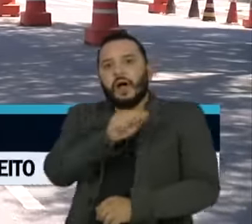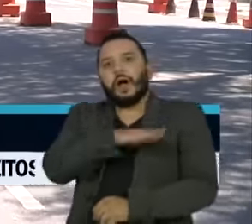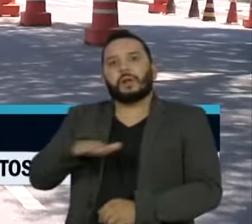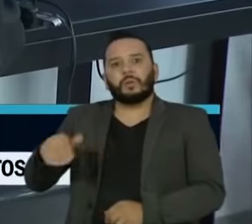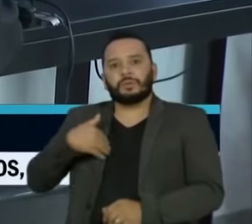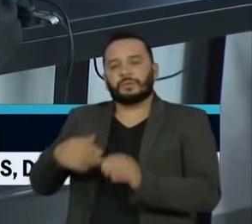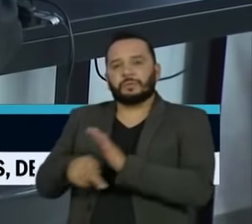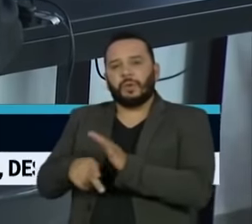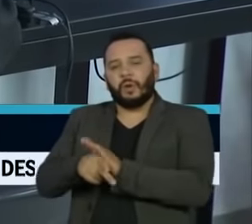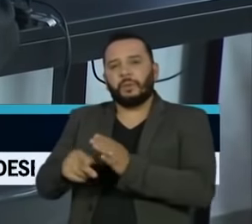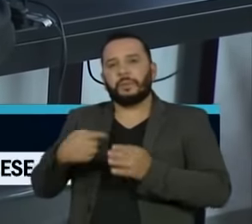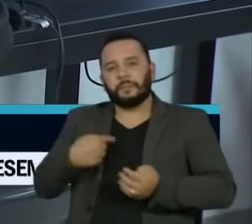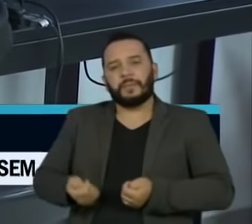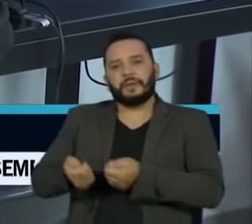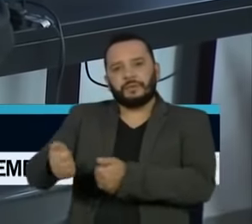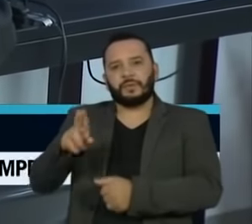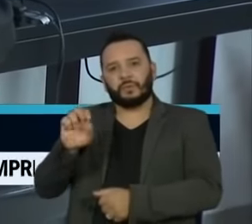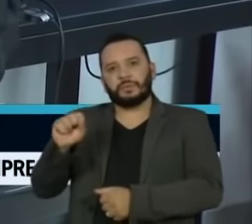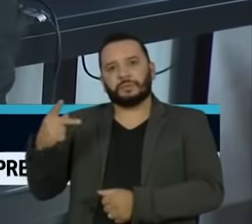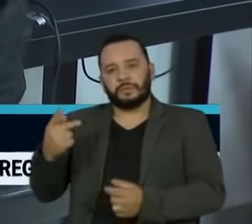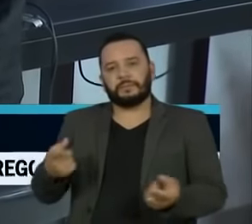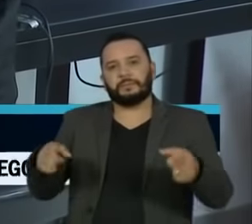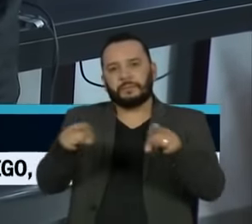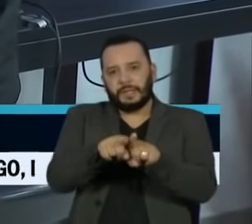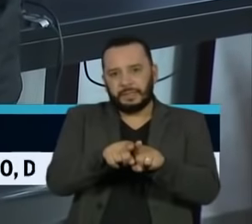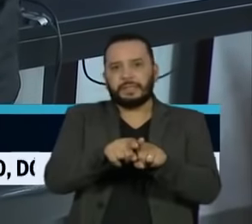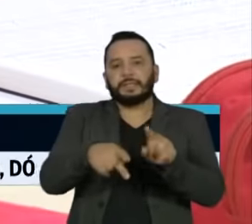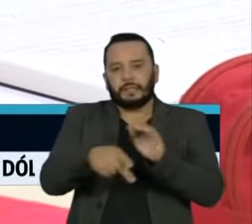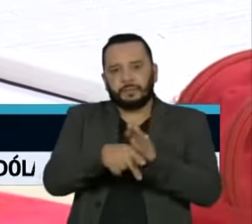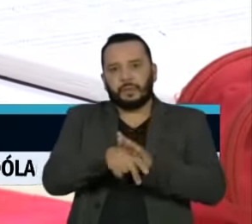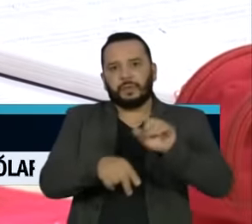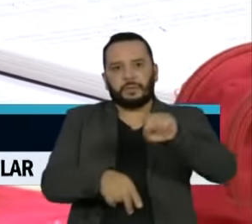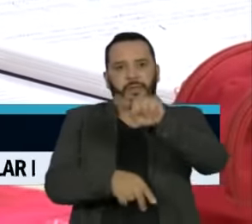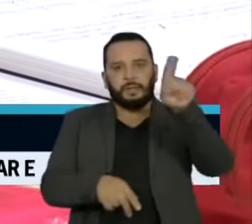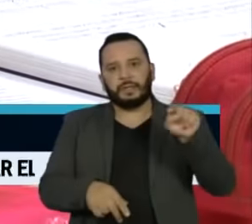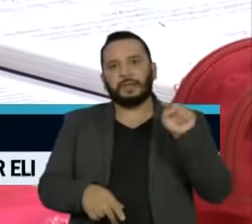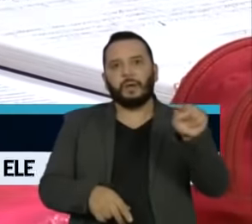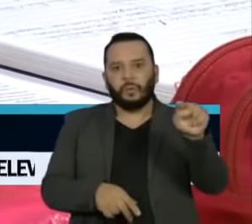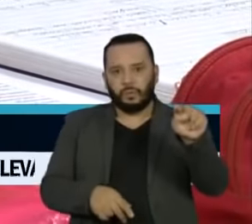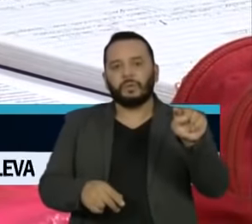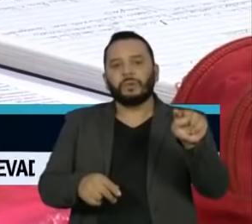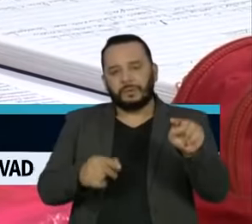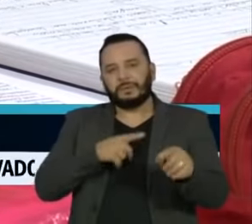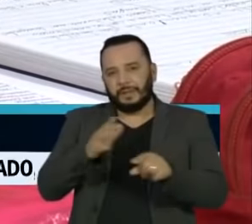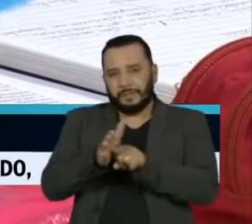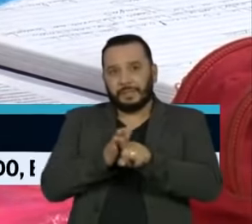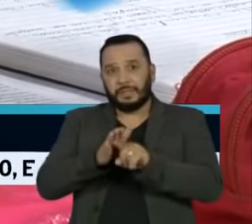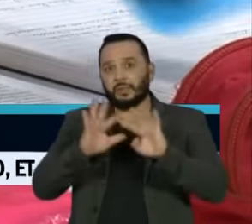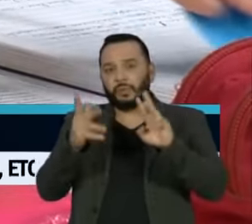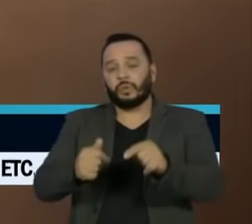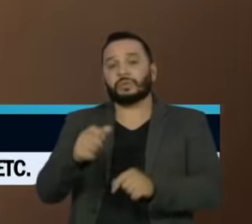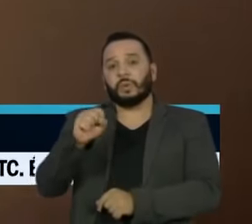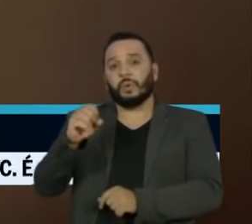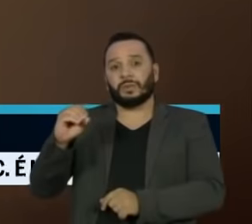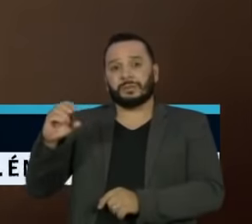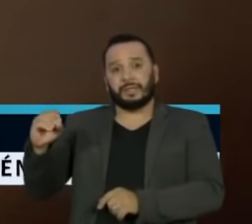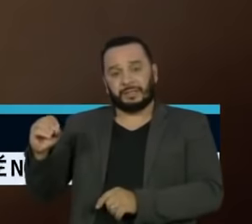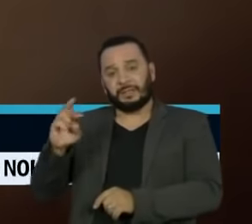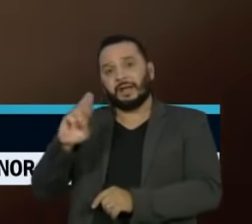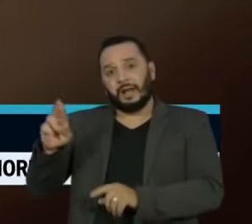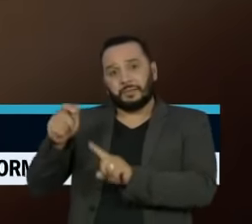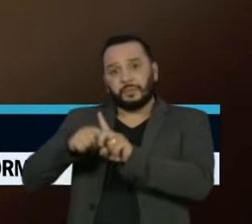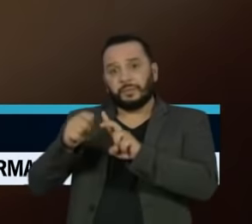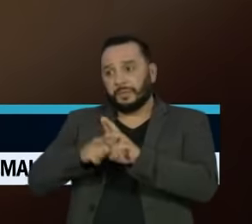bolsas da USP, em parceria com o Itaú Unibanco, participam da pesquisa. Todos recebem R$ 800 por mês a título de